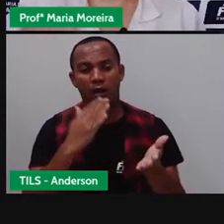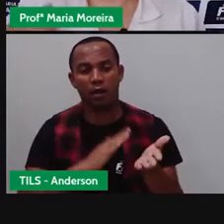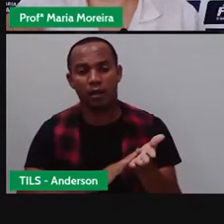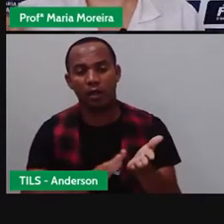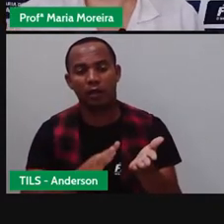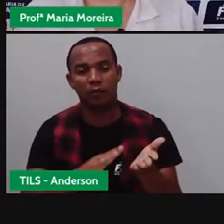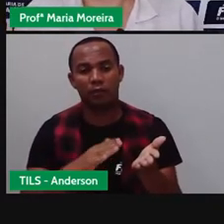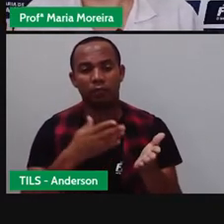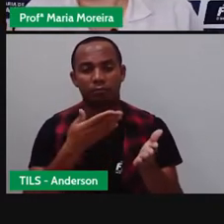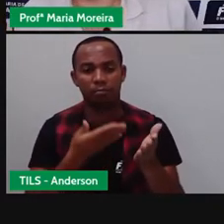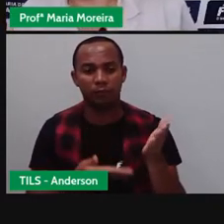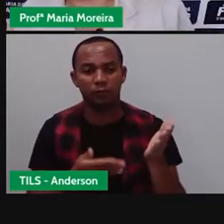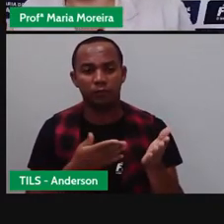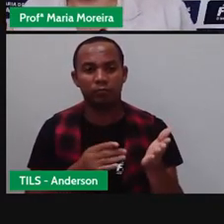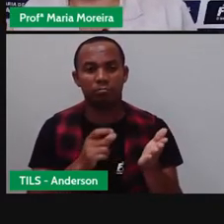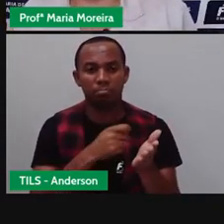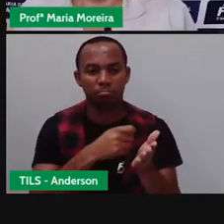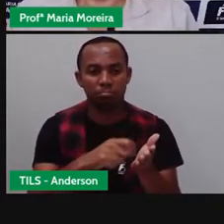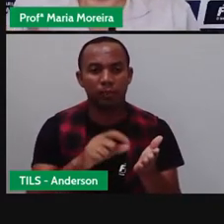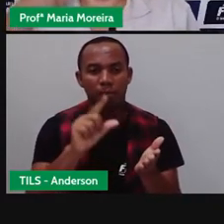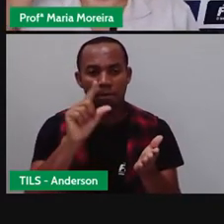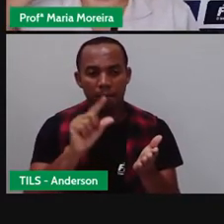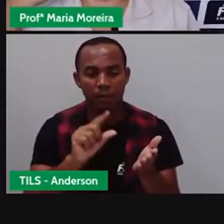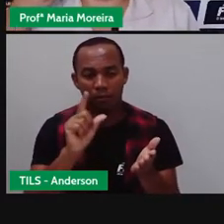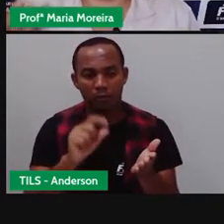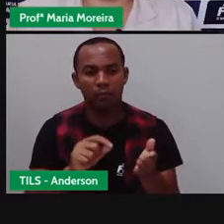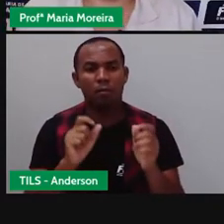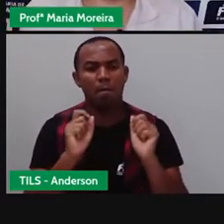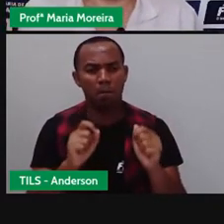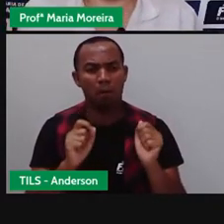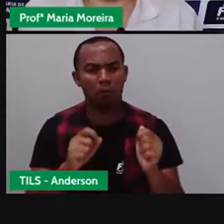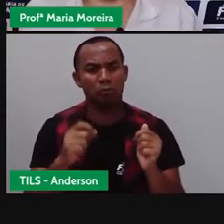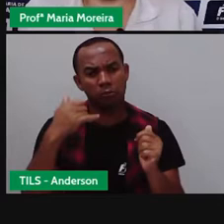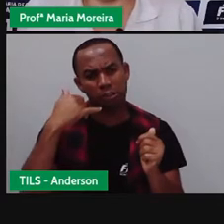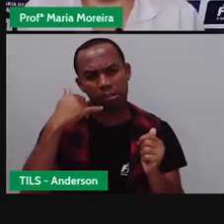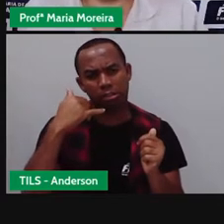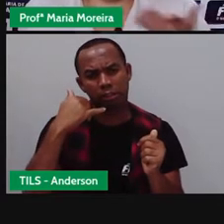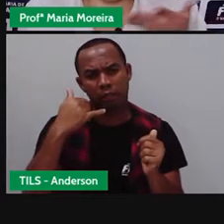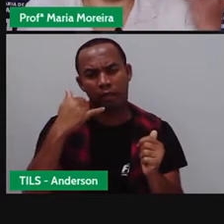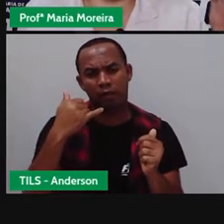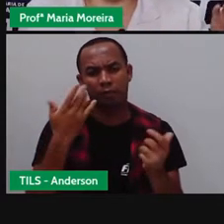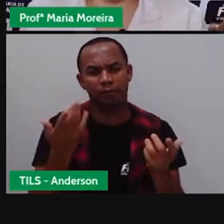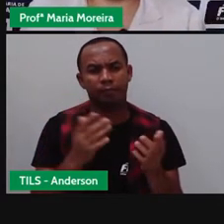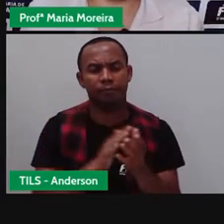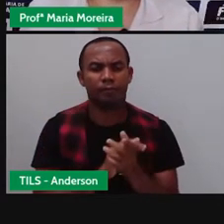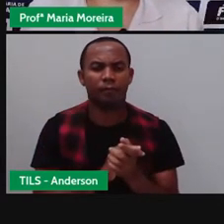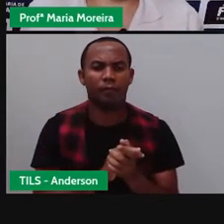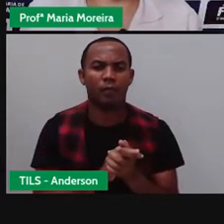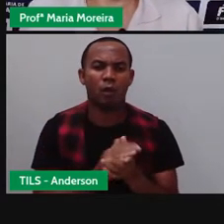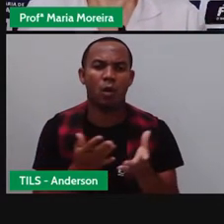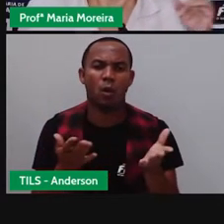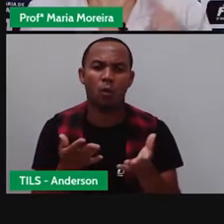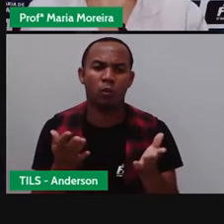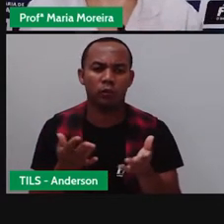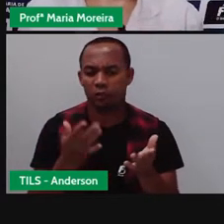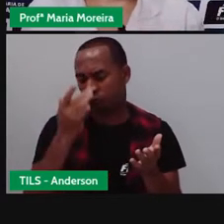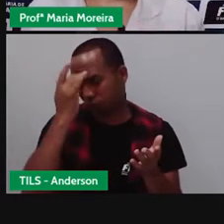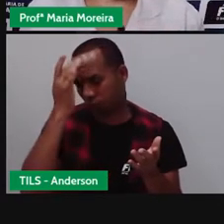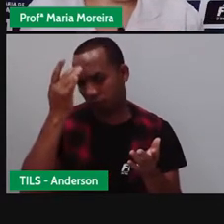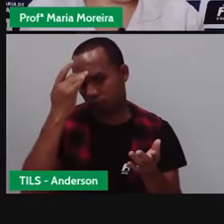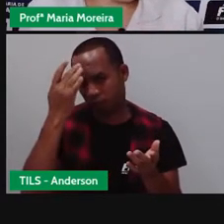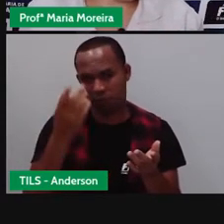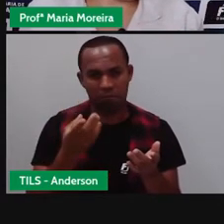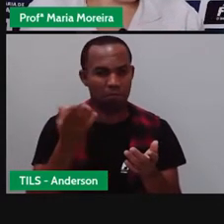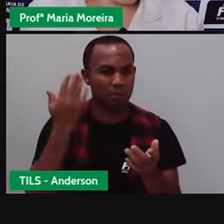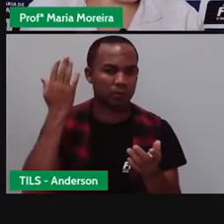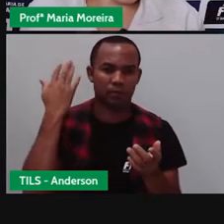as pessoas começaram a escrever com menos frequência, porque elas podiam fazer o quê? Telefonar. Temos aí, na verdade, o que é escrito. Antes também não